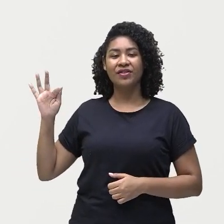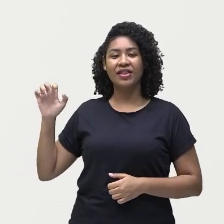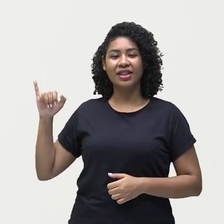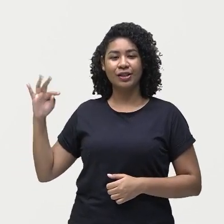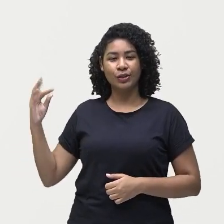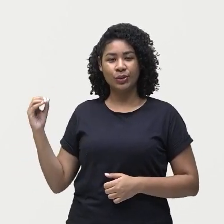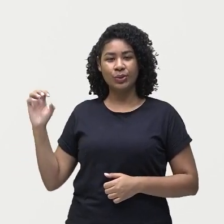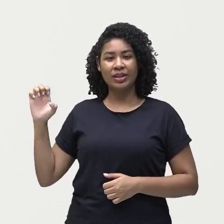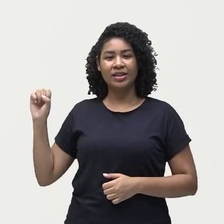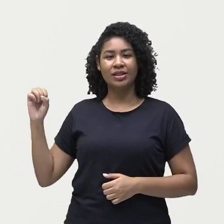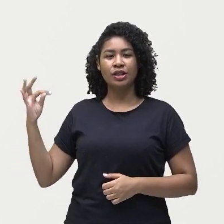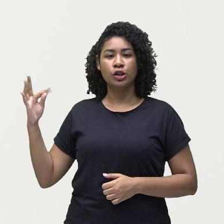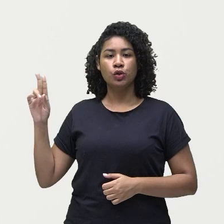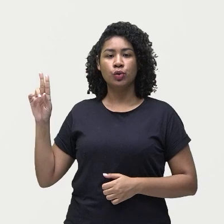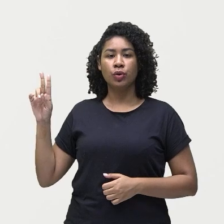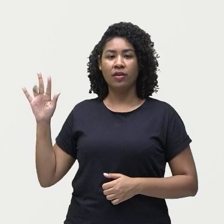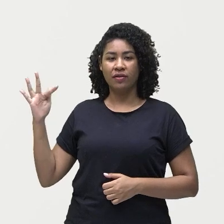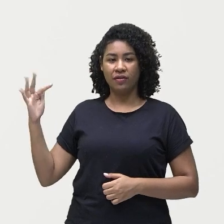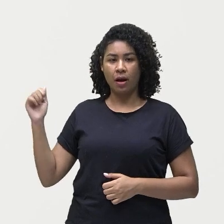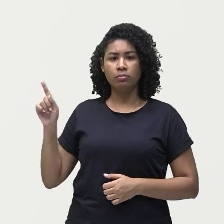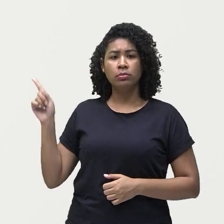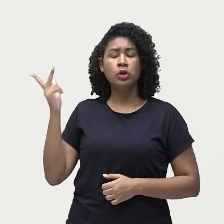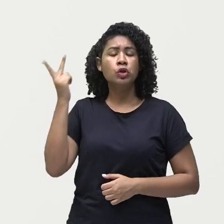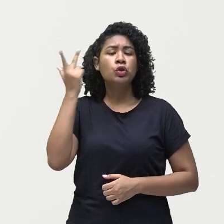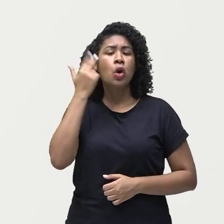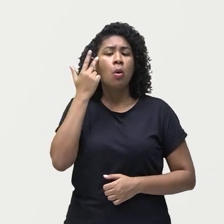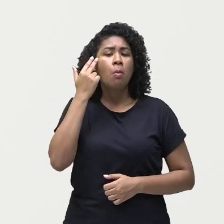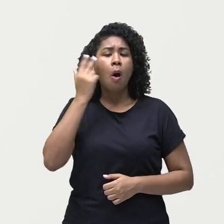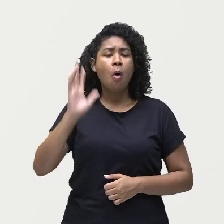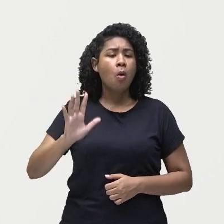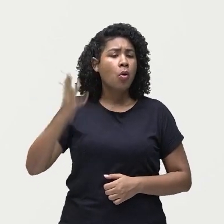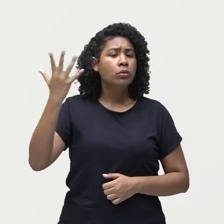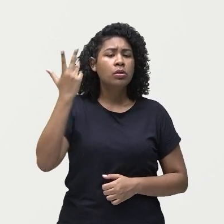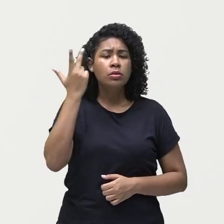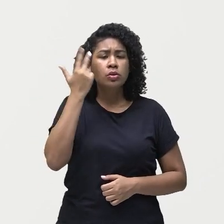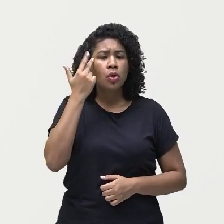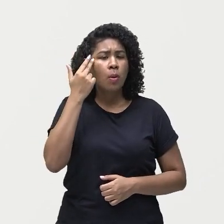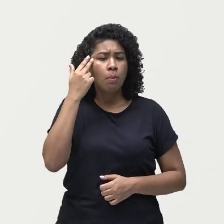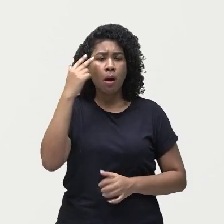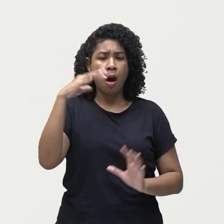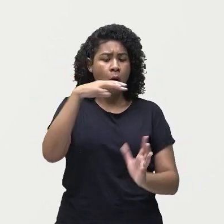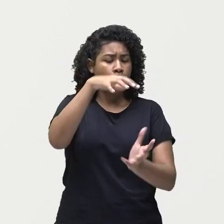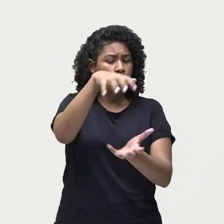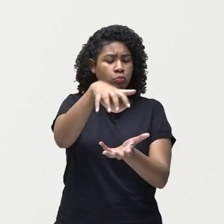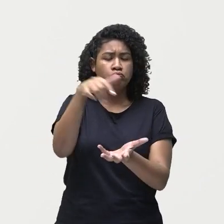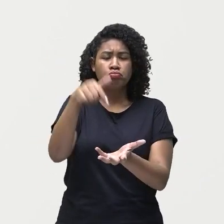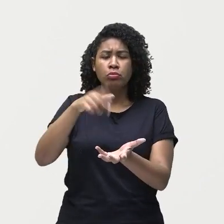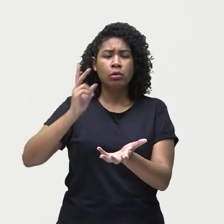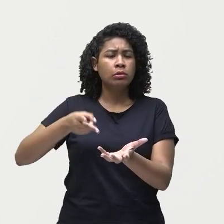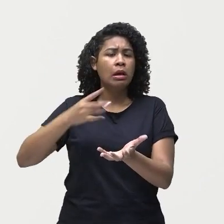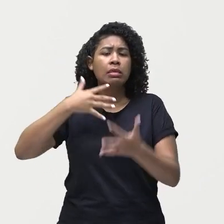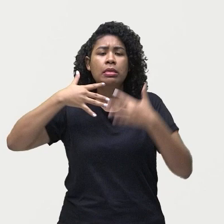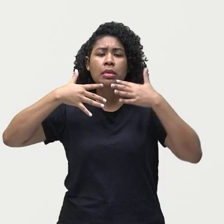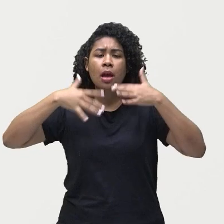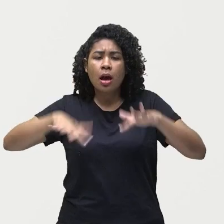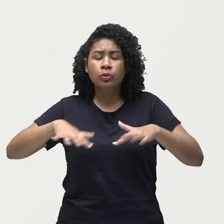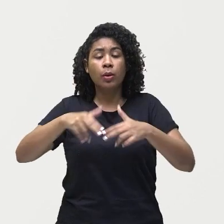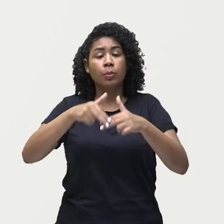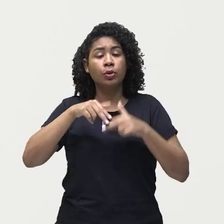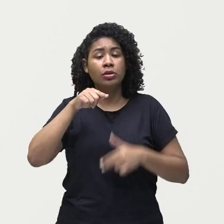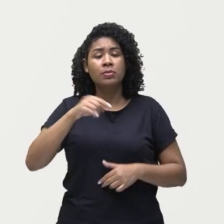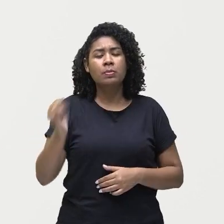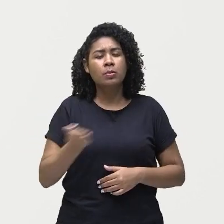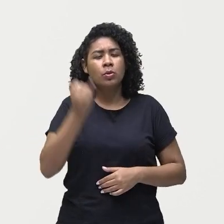acontece normalmente no nosso planeta e ele é super importante para a manutenção da vida